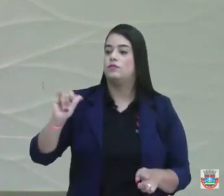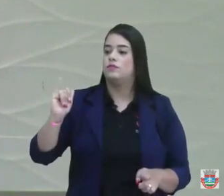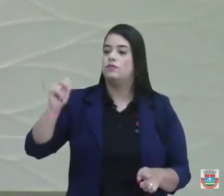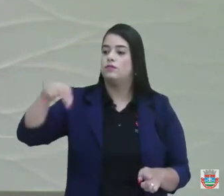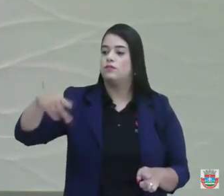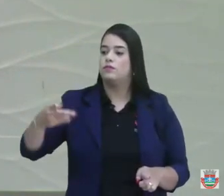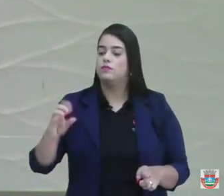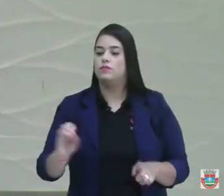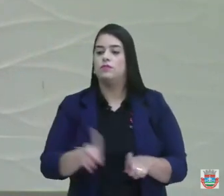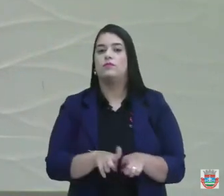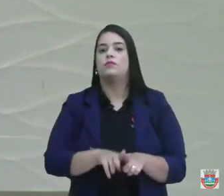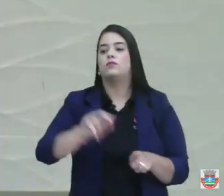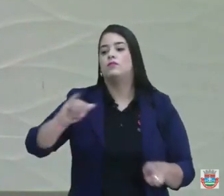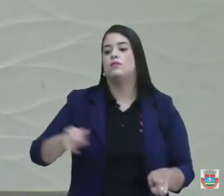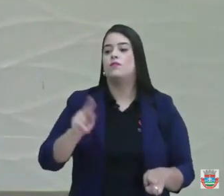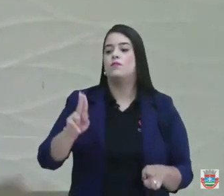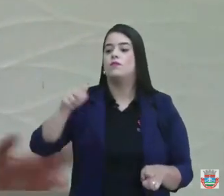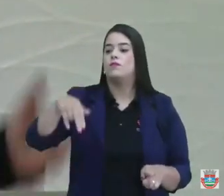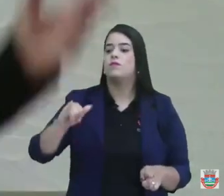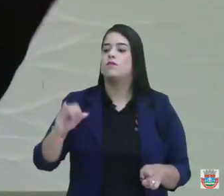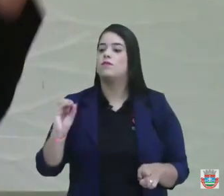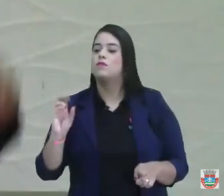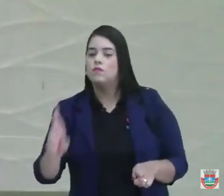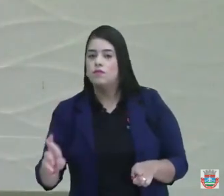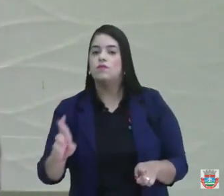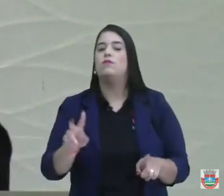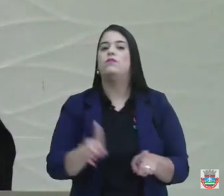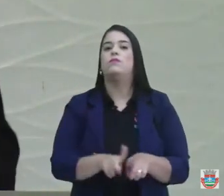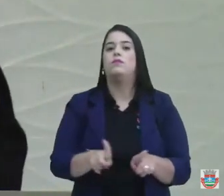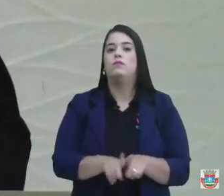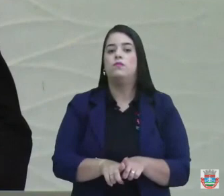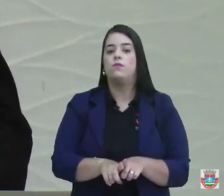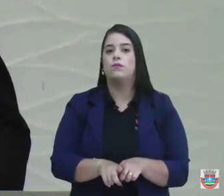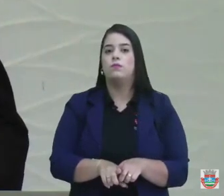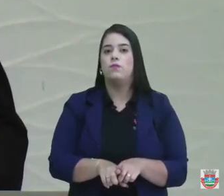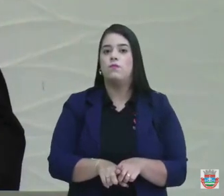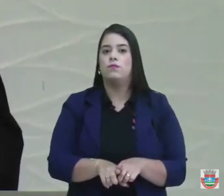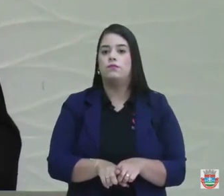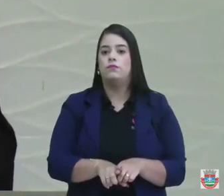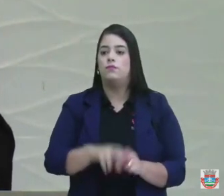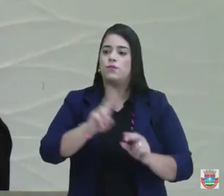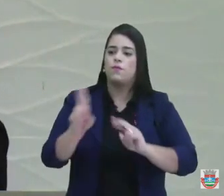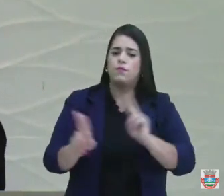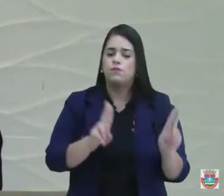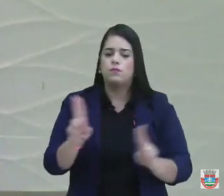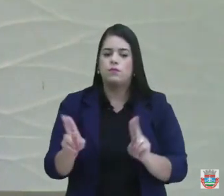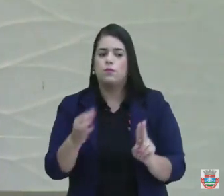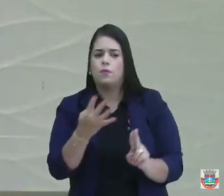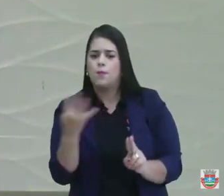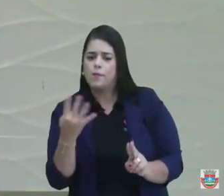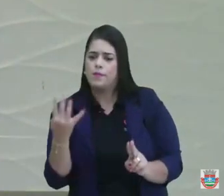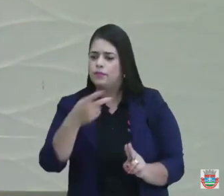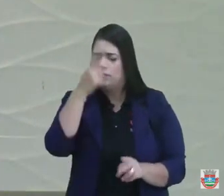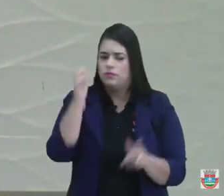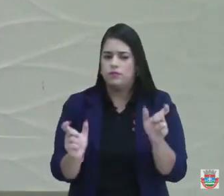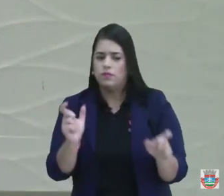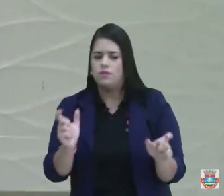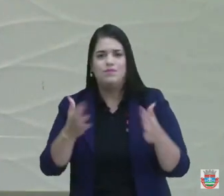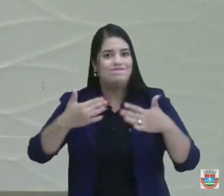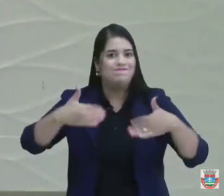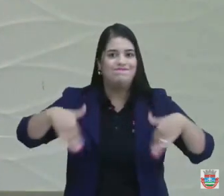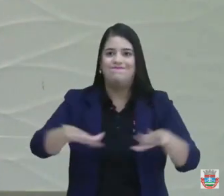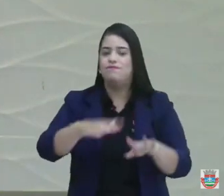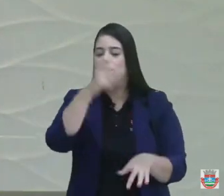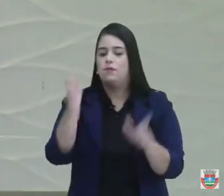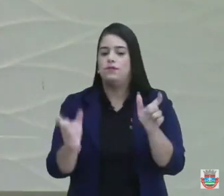Júnior, filho de Vaz de Tito, Júnior de Ina, Júnior Cavalcante. Em nome desses quatro aniversariantes, eu saludo a todos os aniversariantes